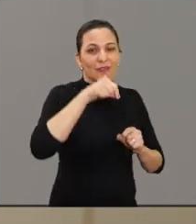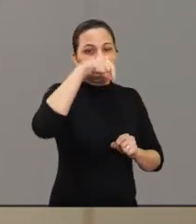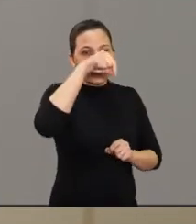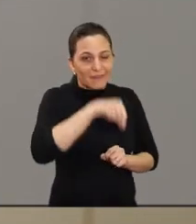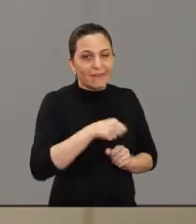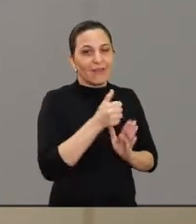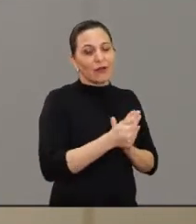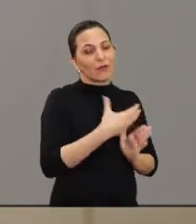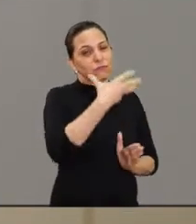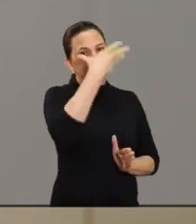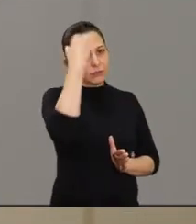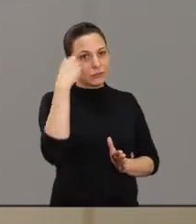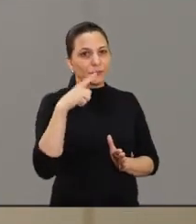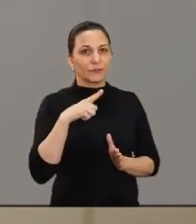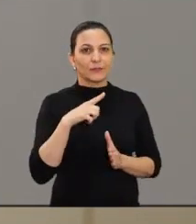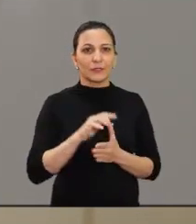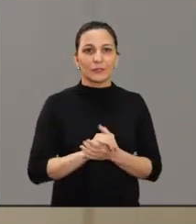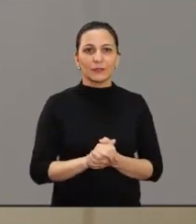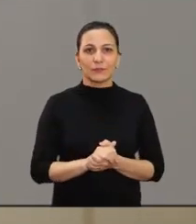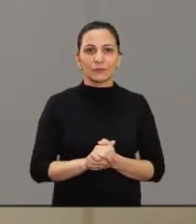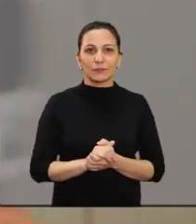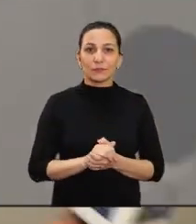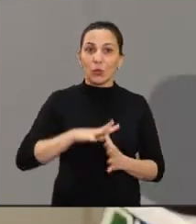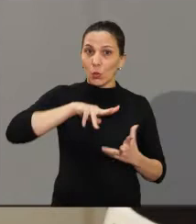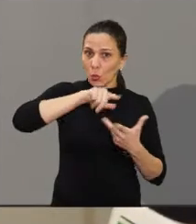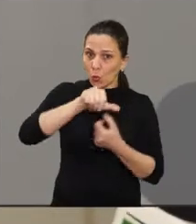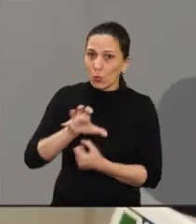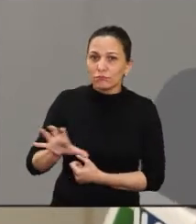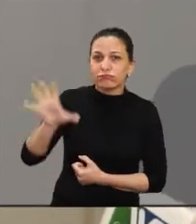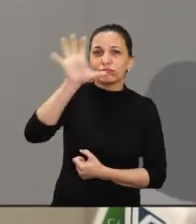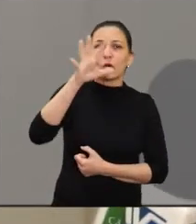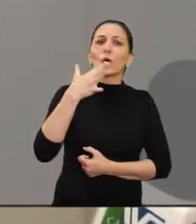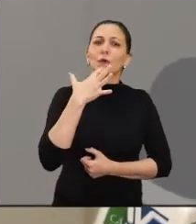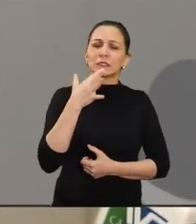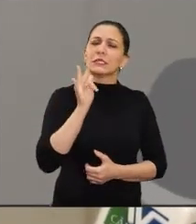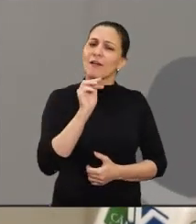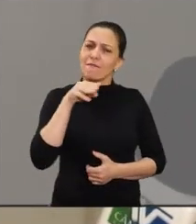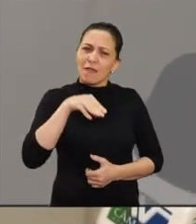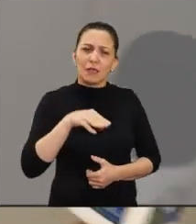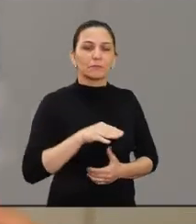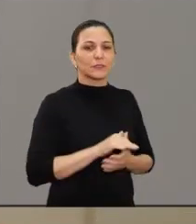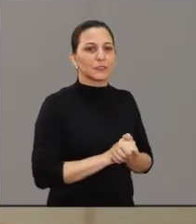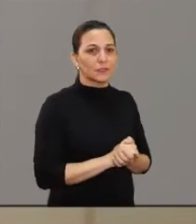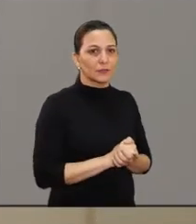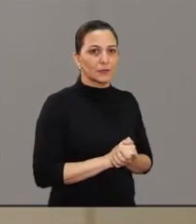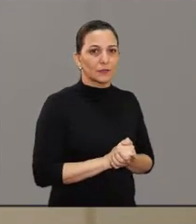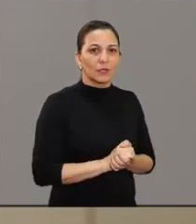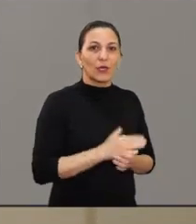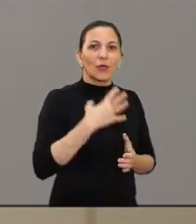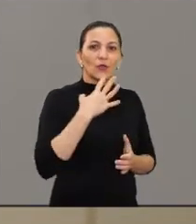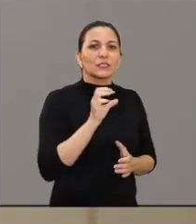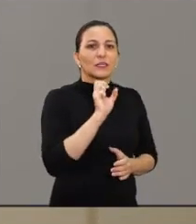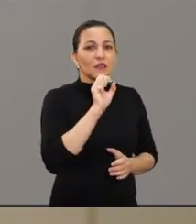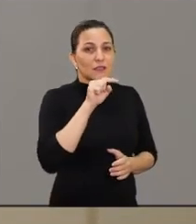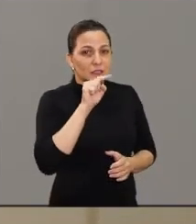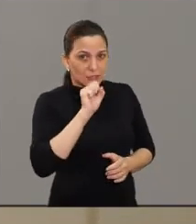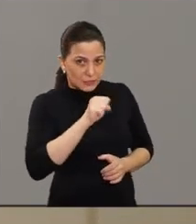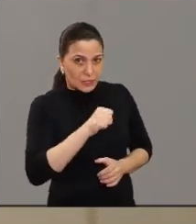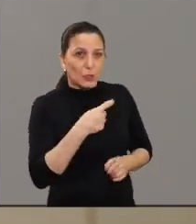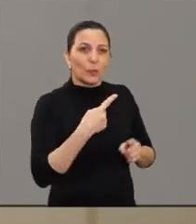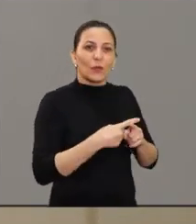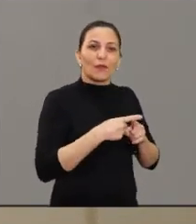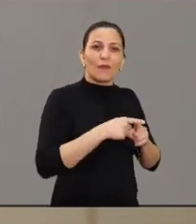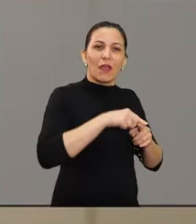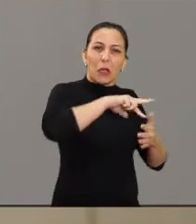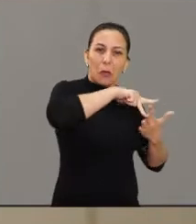até certo ponto esquecido aqui na nossa cidade. Mas, no resto do mundo, ele é até cultuado. Muito cultuado. Até hoje, muitas